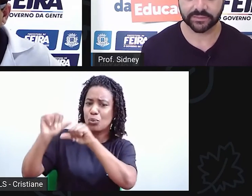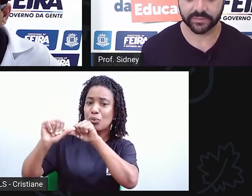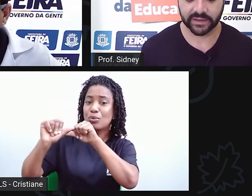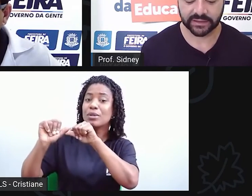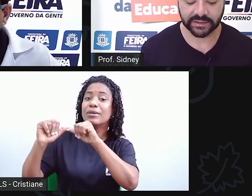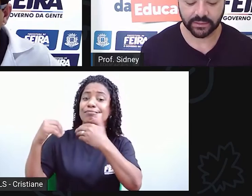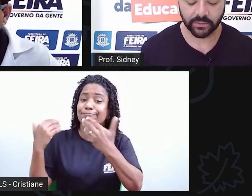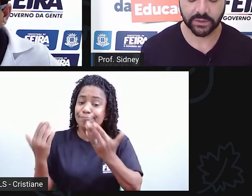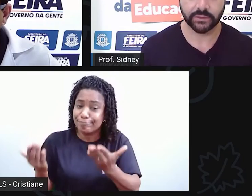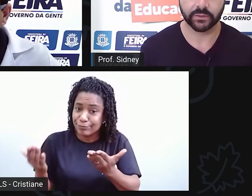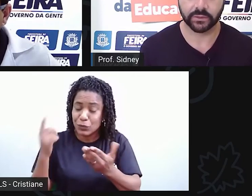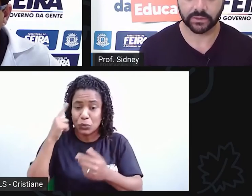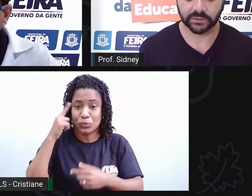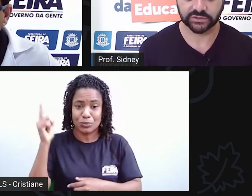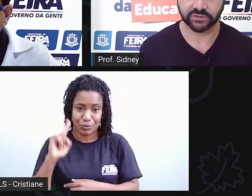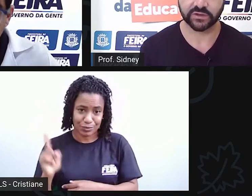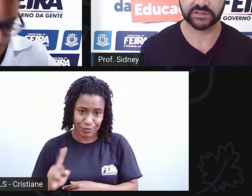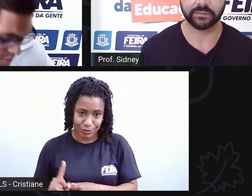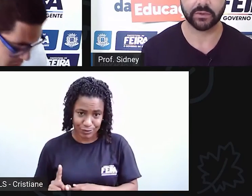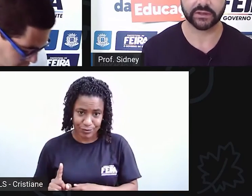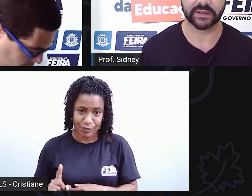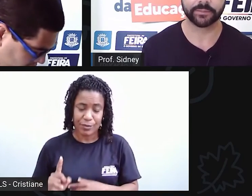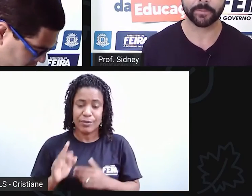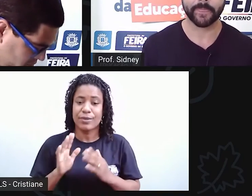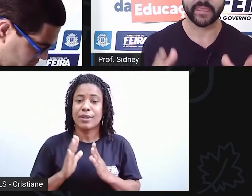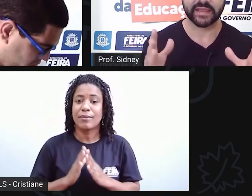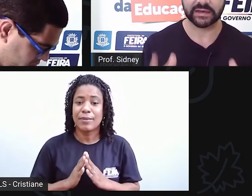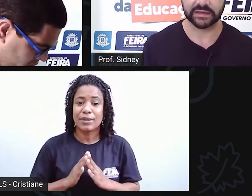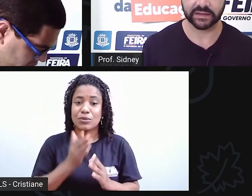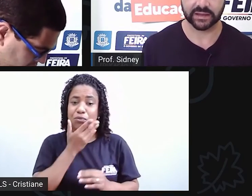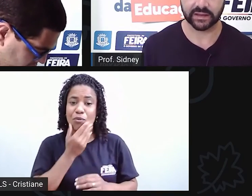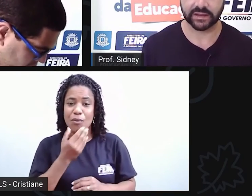eu sei é que quando Agostinho Frós da Mota